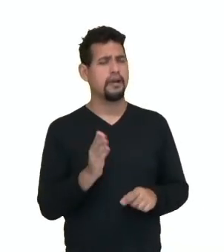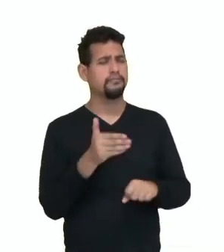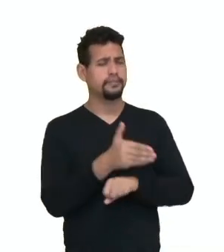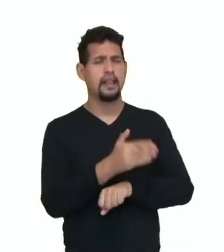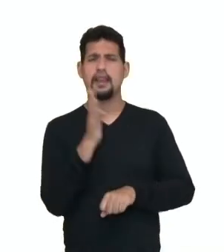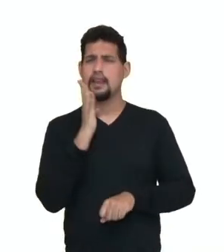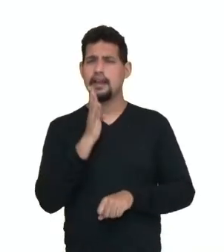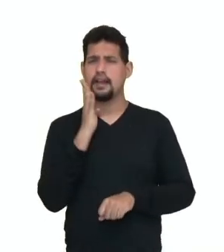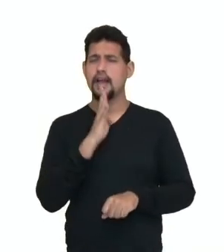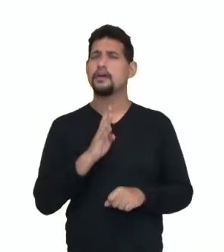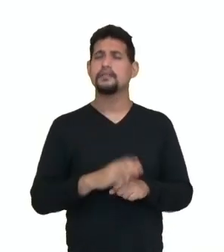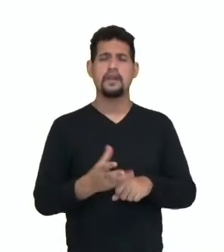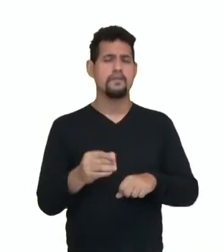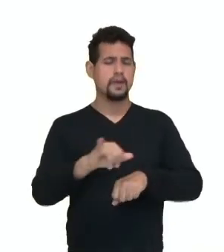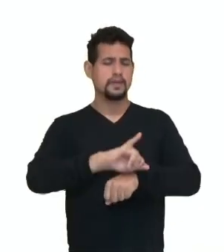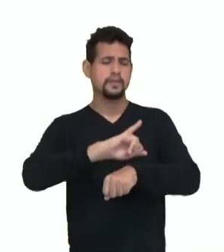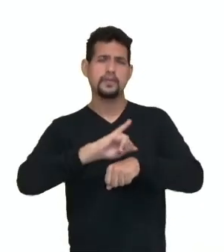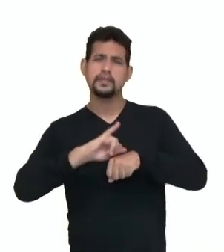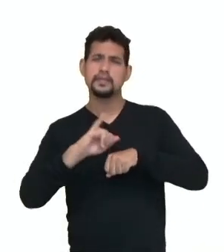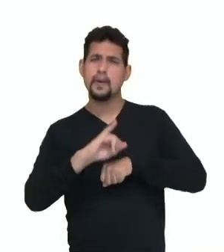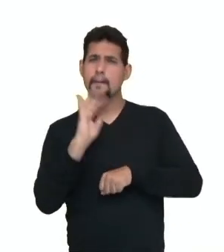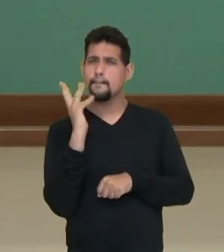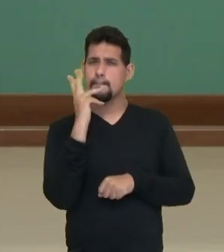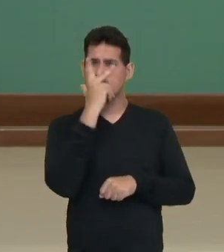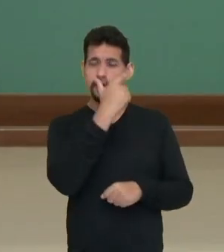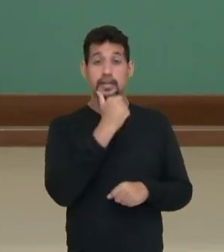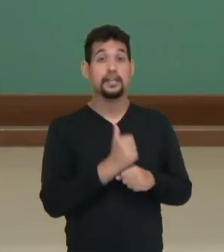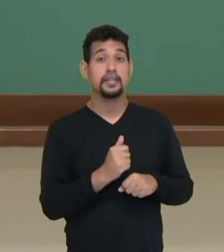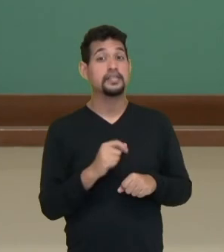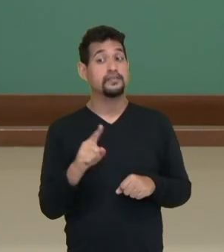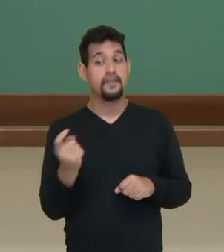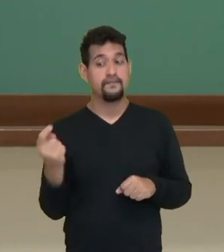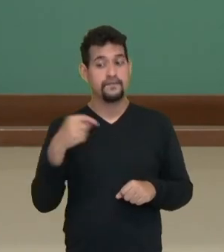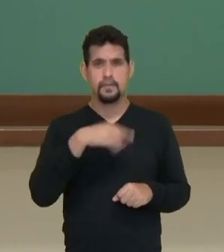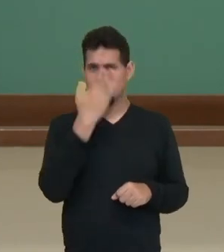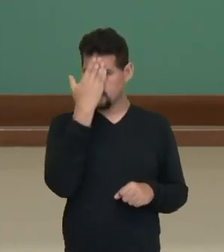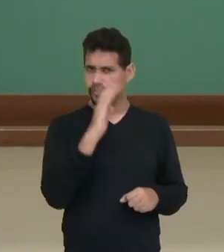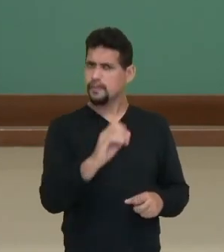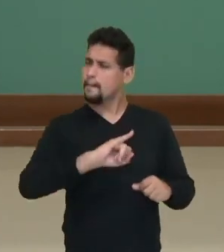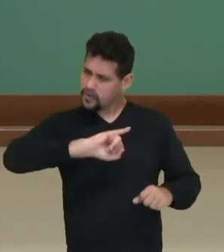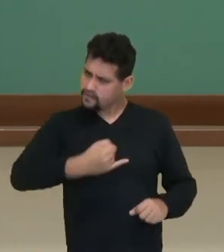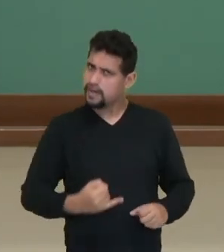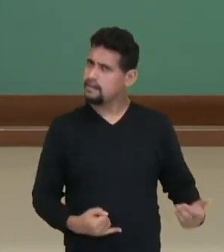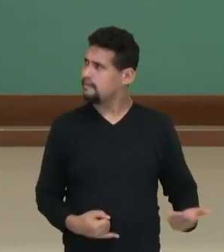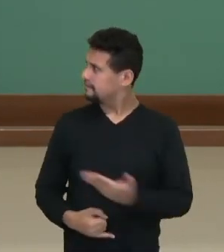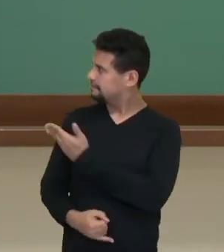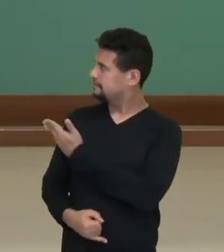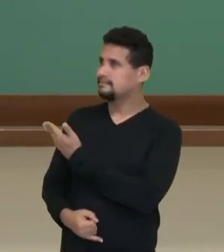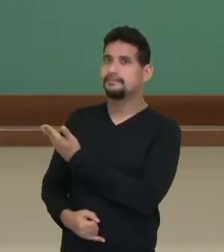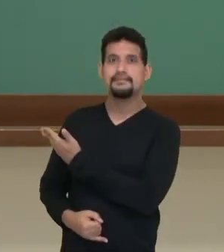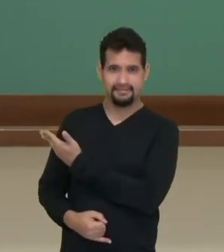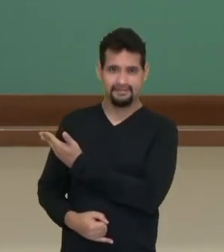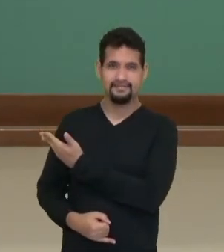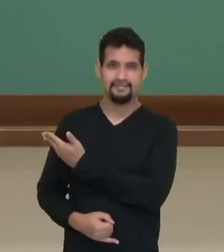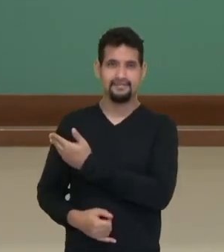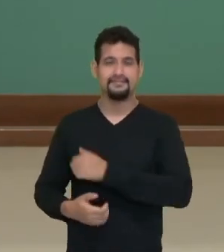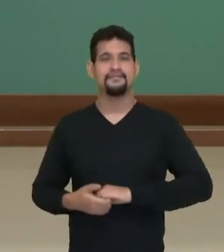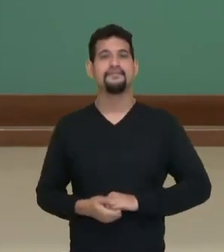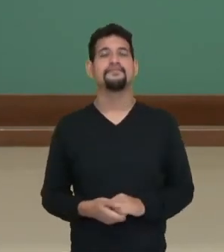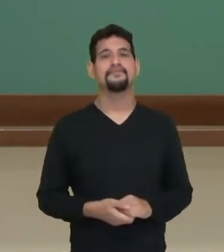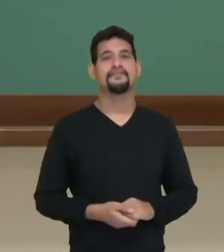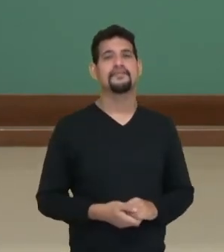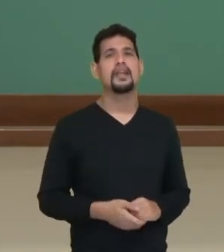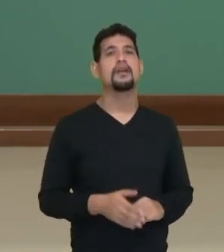muito legal, com exposições maravilhosas. Um dia, quando você for a Curitiba, olha aí, visite o Museu do Olho.